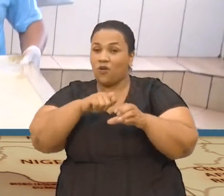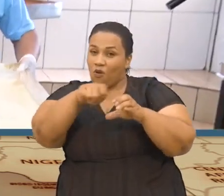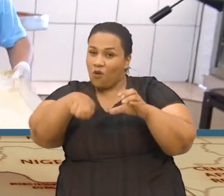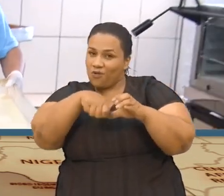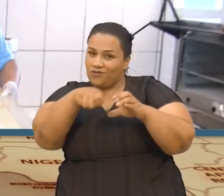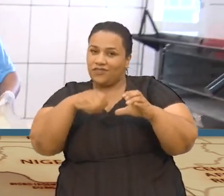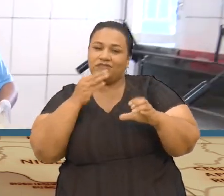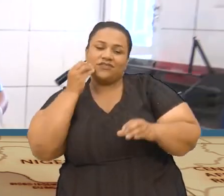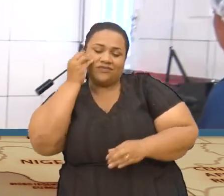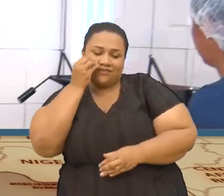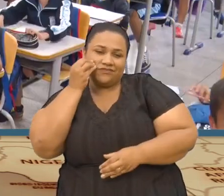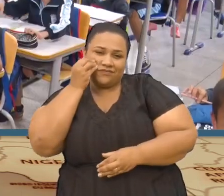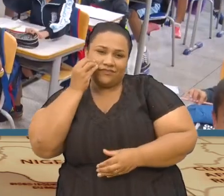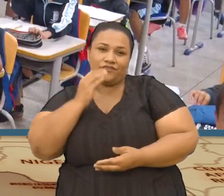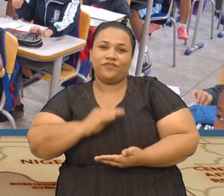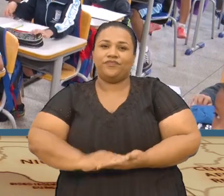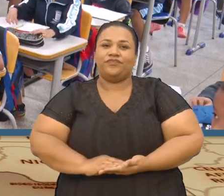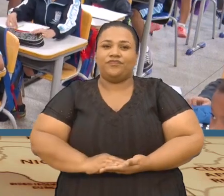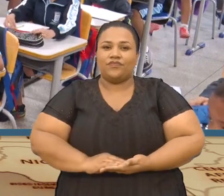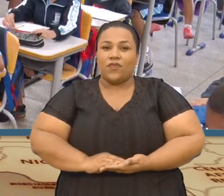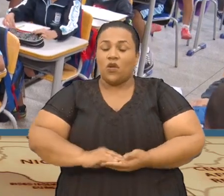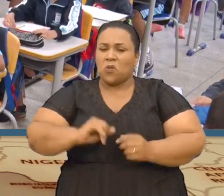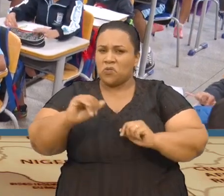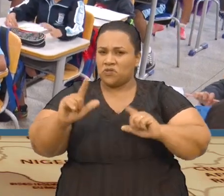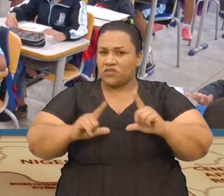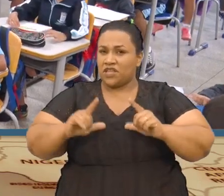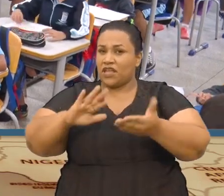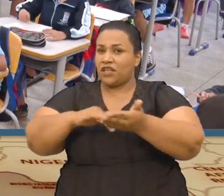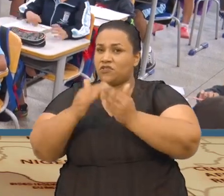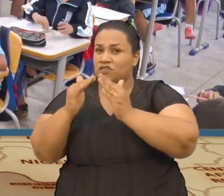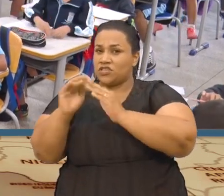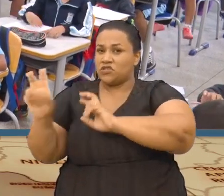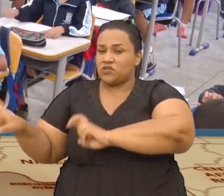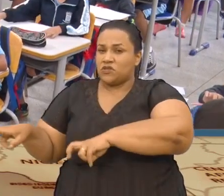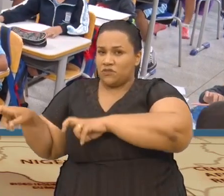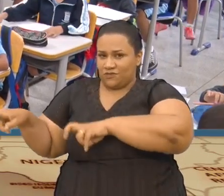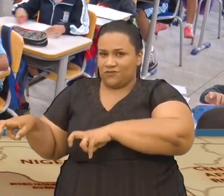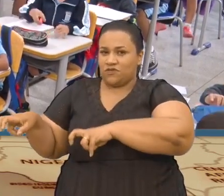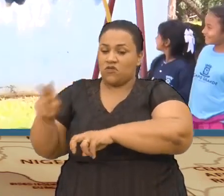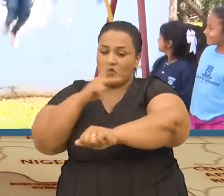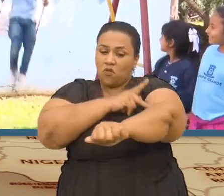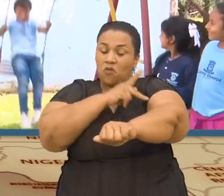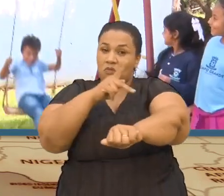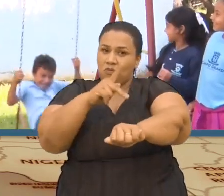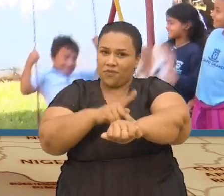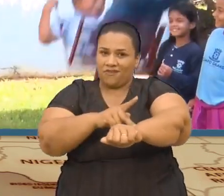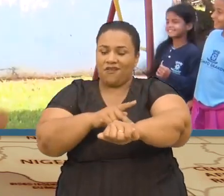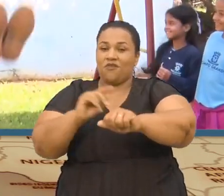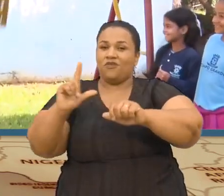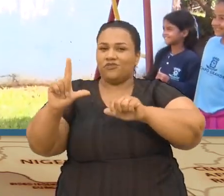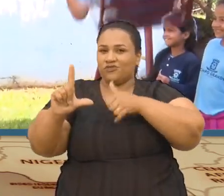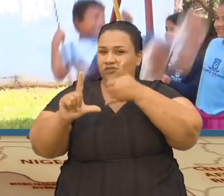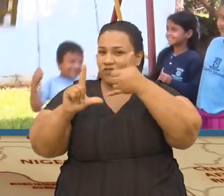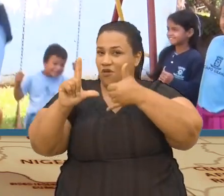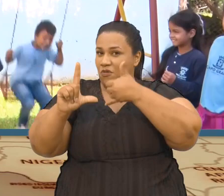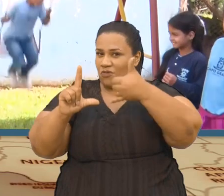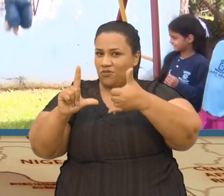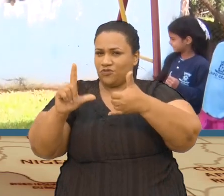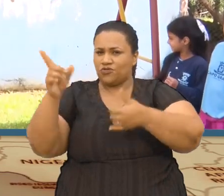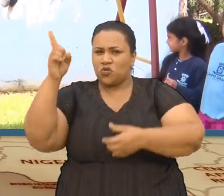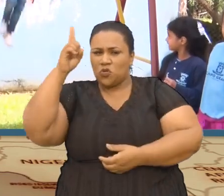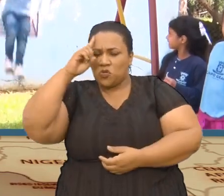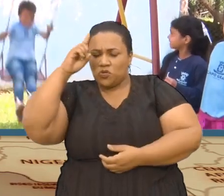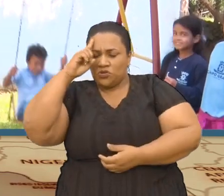Experimental Os trabalhos Da escola Barão Vai do pedagógico Ao lúdico A rotina